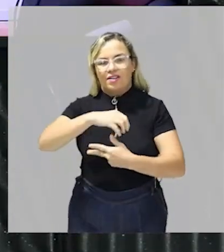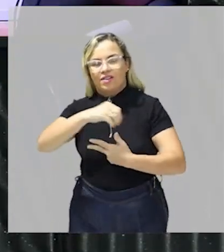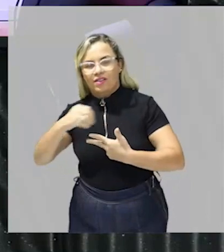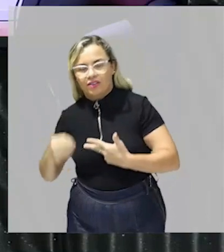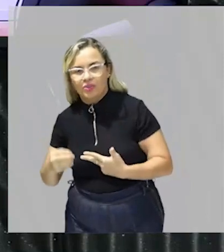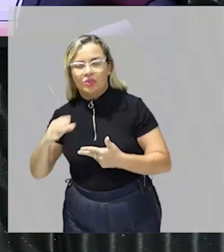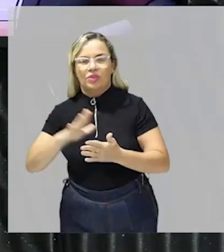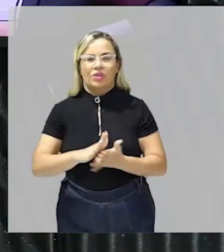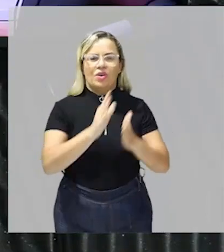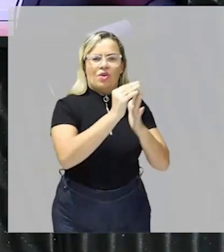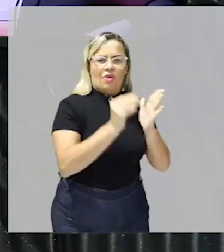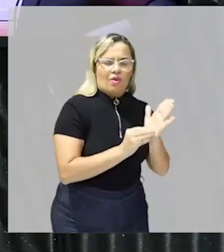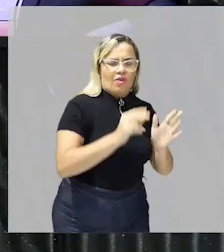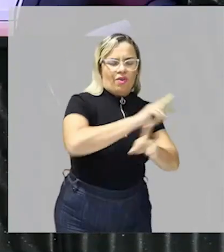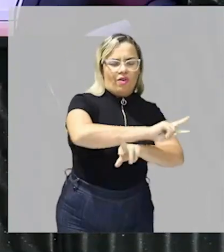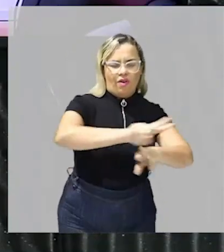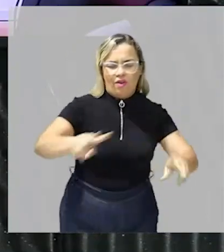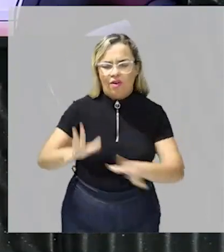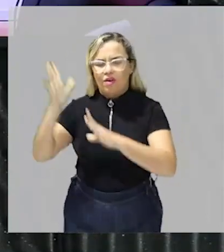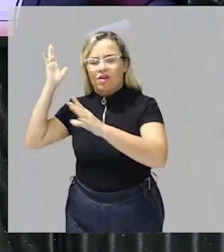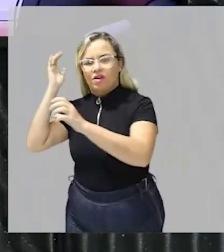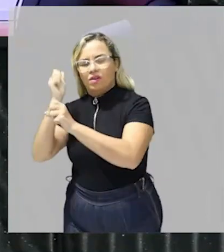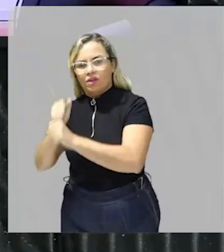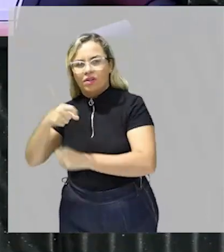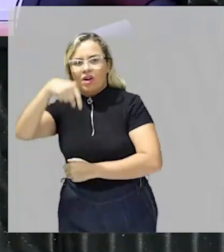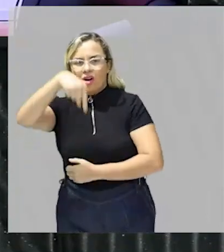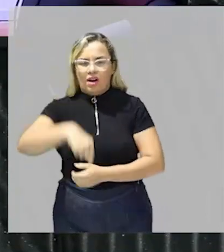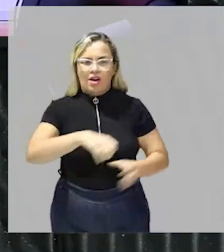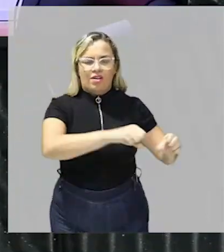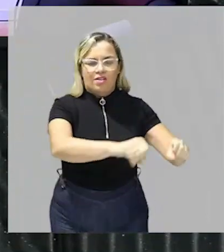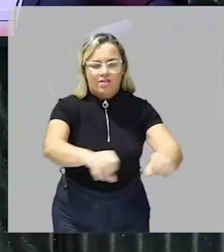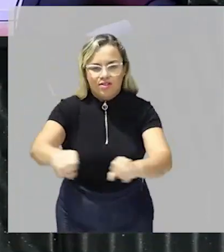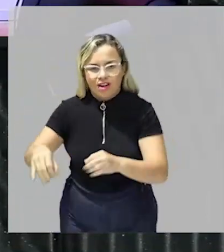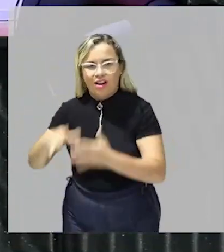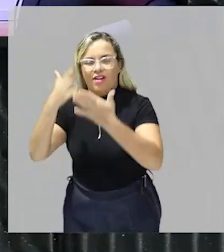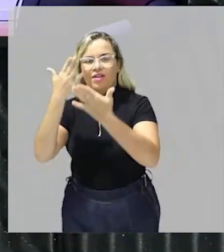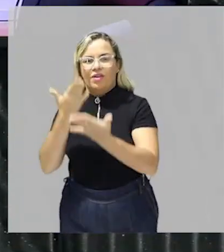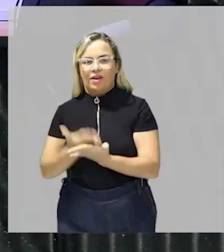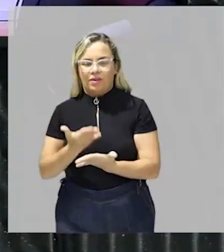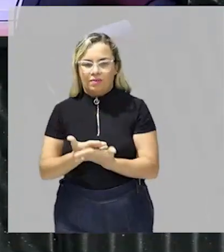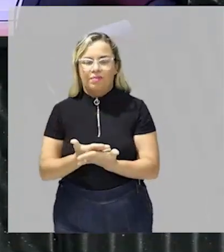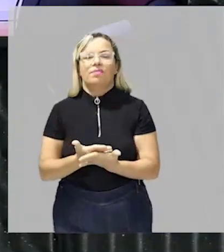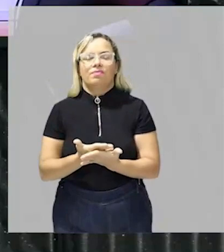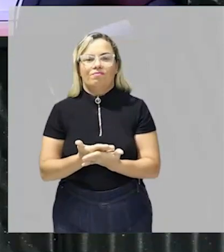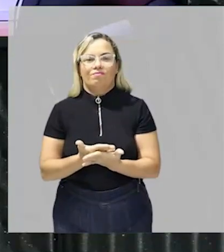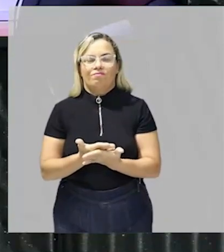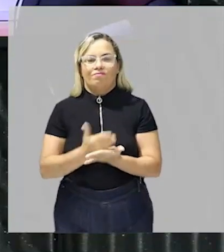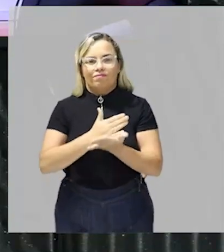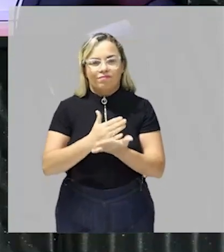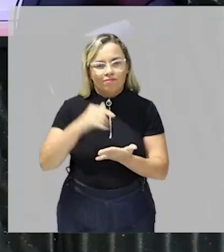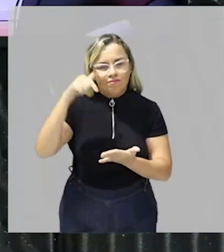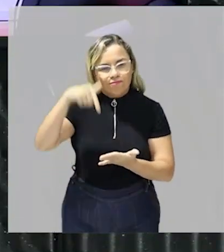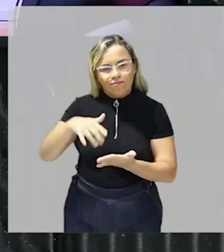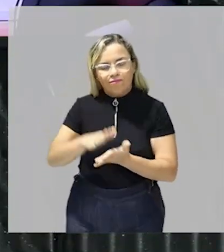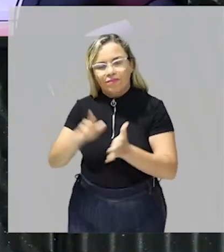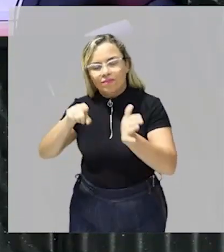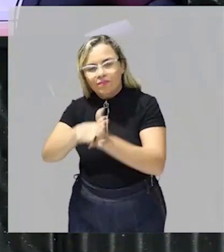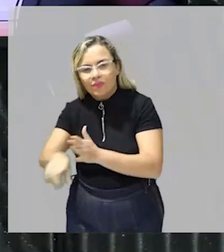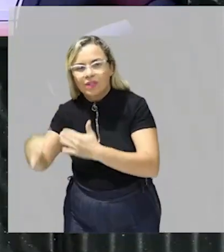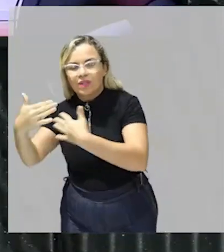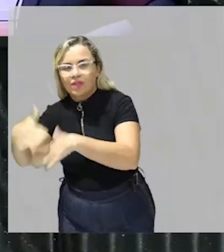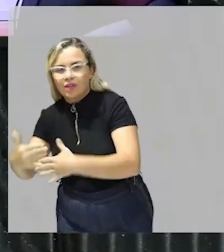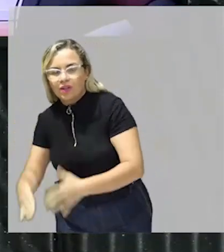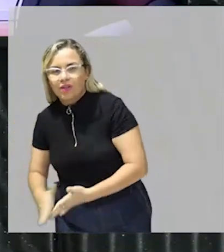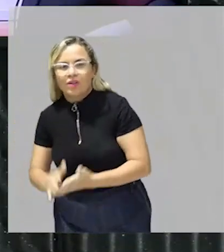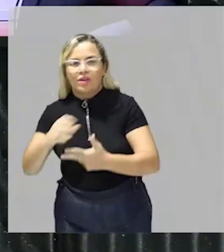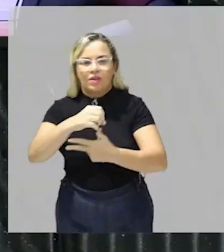é muito conteúdo para você revisar e a gente está aqui para te ensinar a estudar a partir das questões do Enem